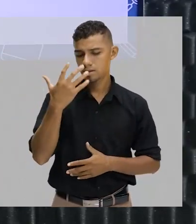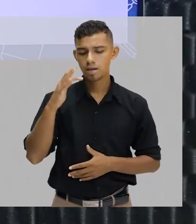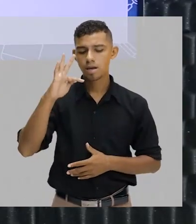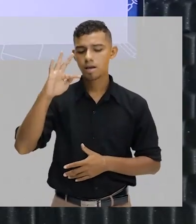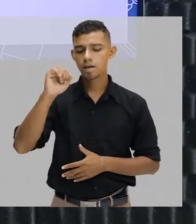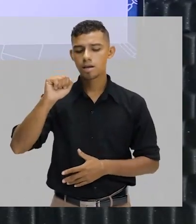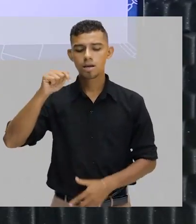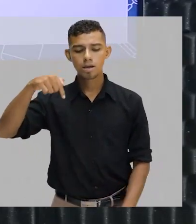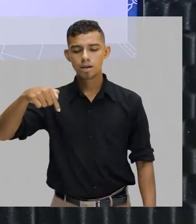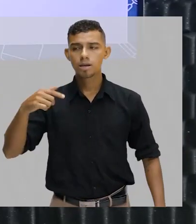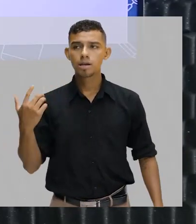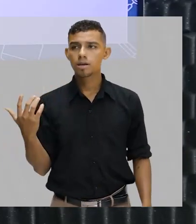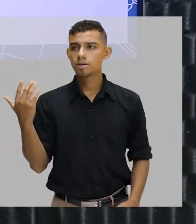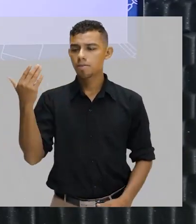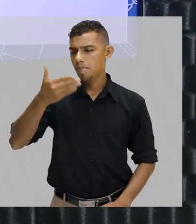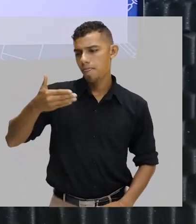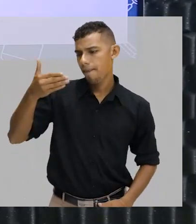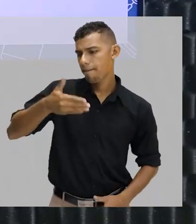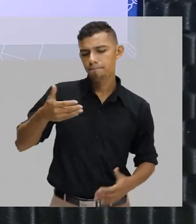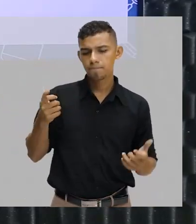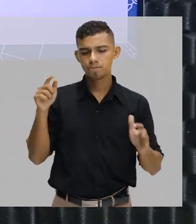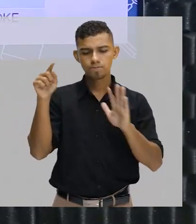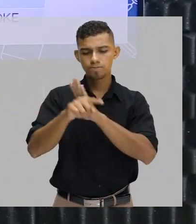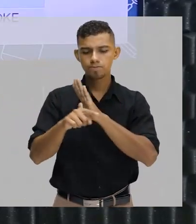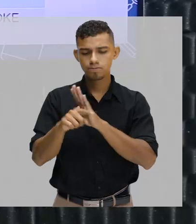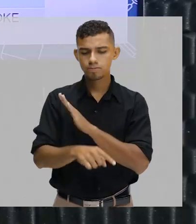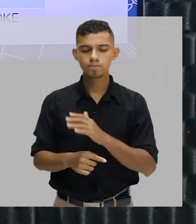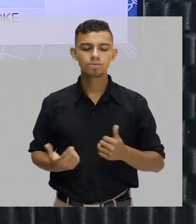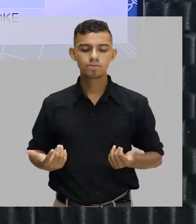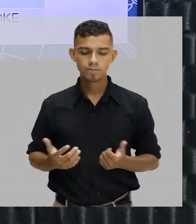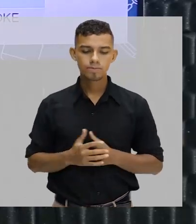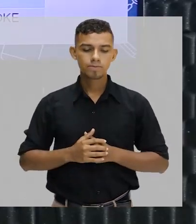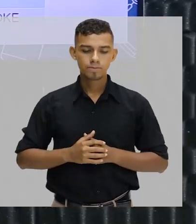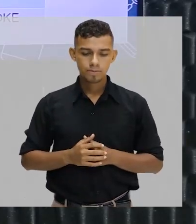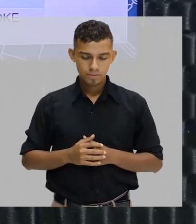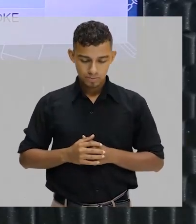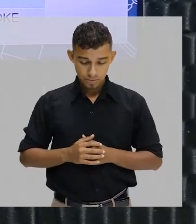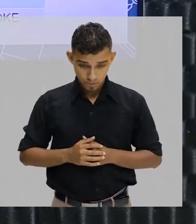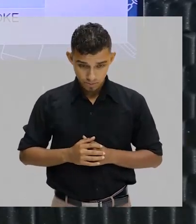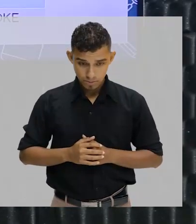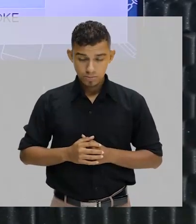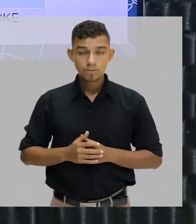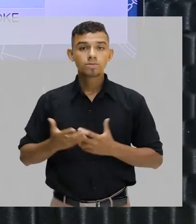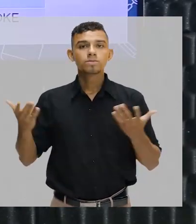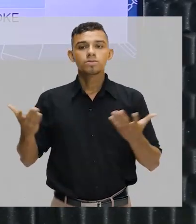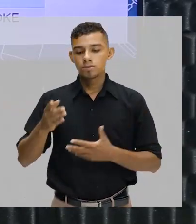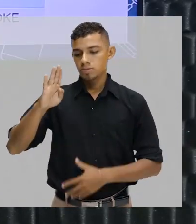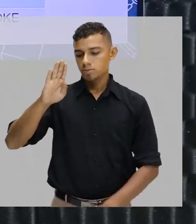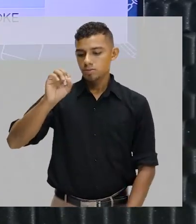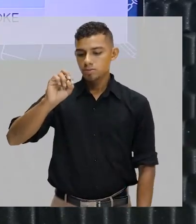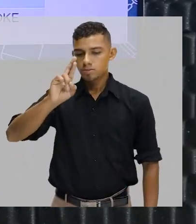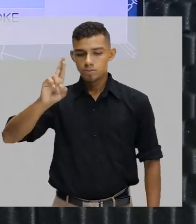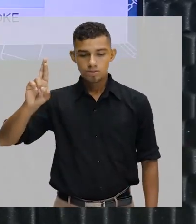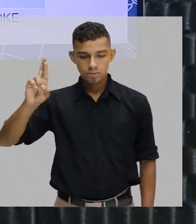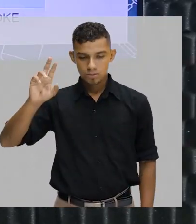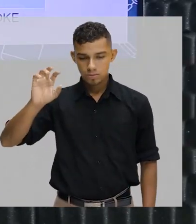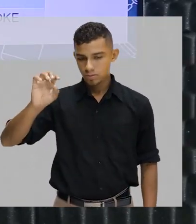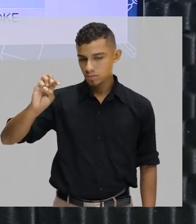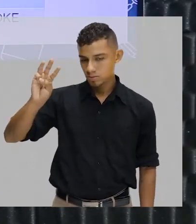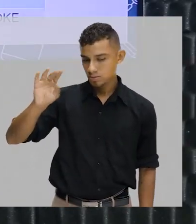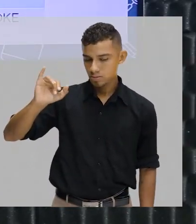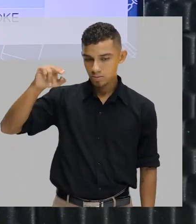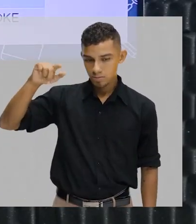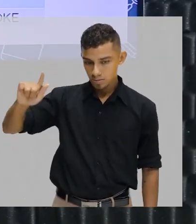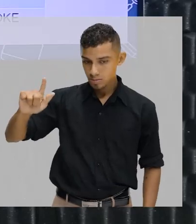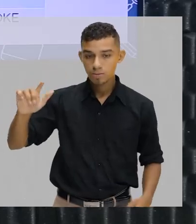vê perguntas mais frequentes, insights e etc. No caso do borrowing, que é o nosso último processo de